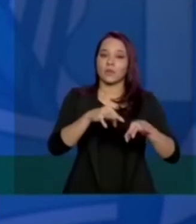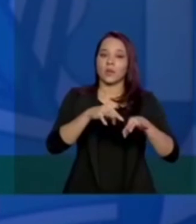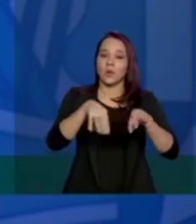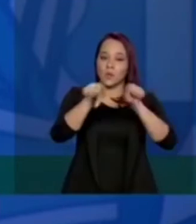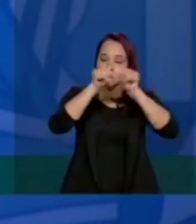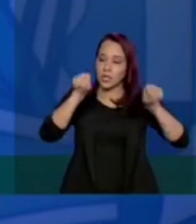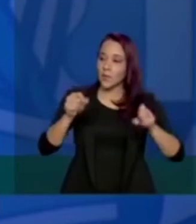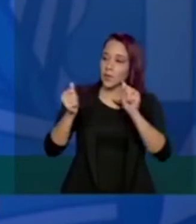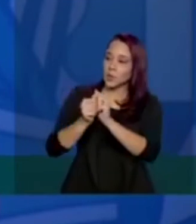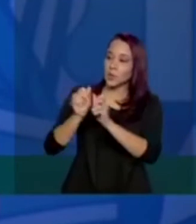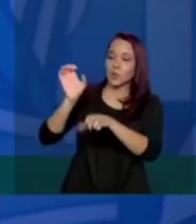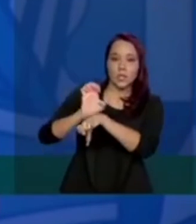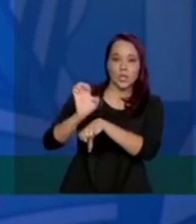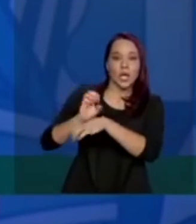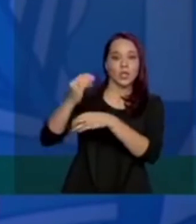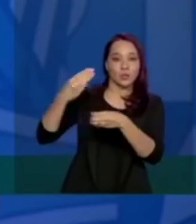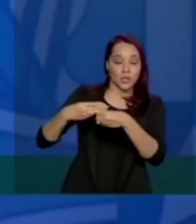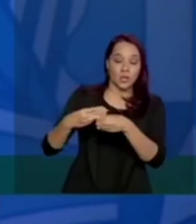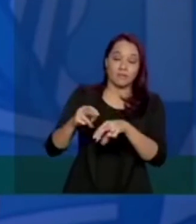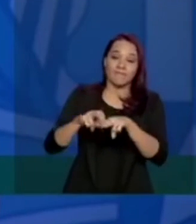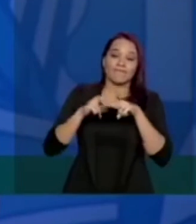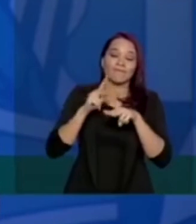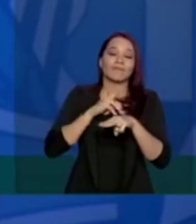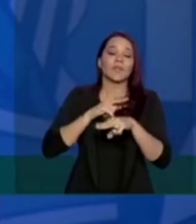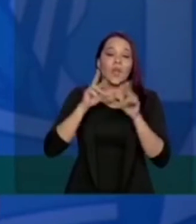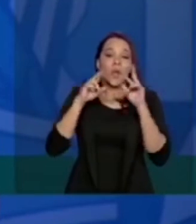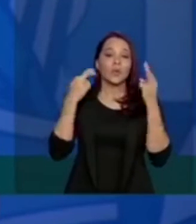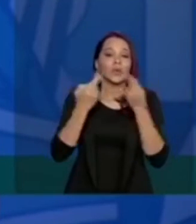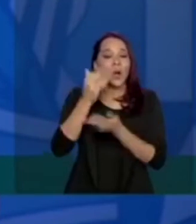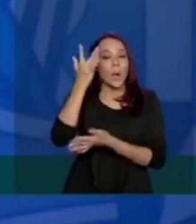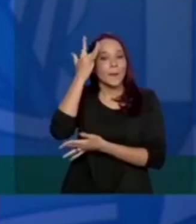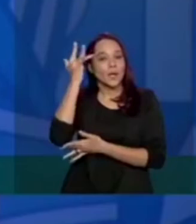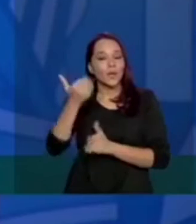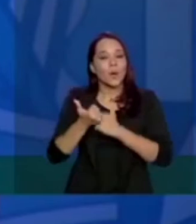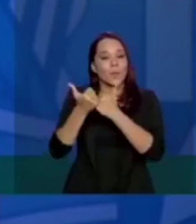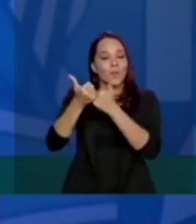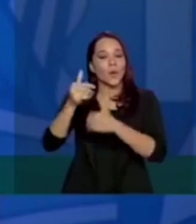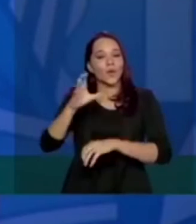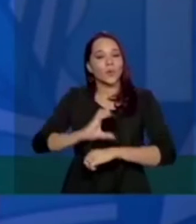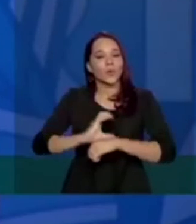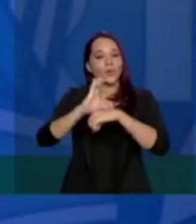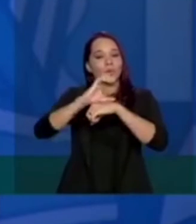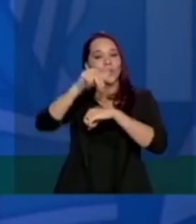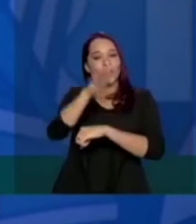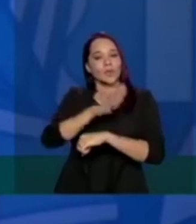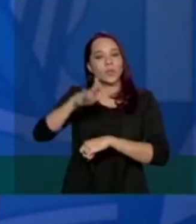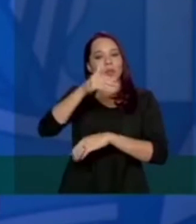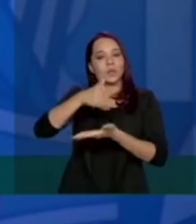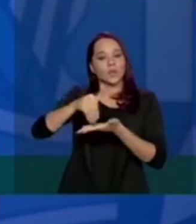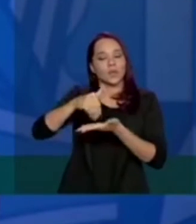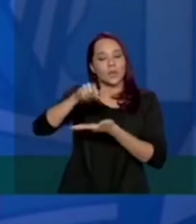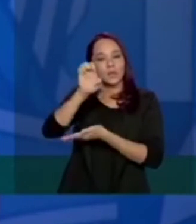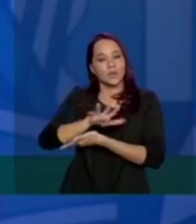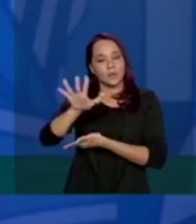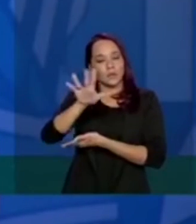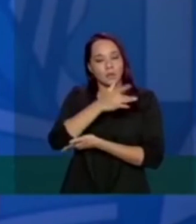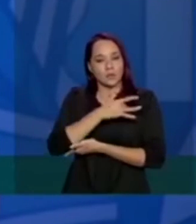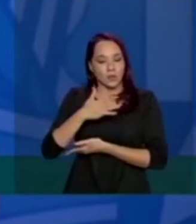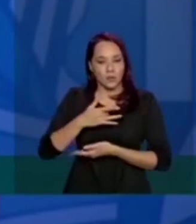isso, vai ter essa reunião amanhã com a Secretaria Estadual de Saúde, com o apoio do Conselho Nacional dos Secretários Estadual de Saúde,